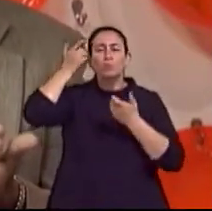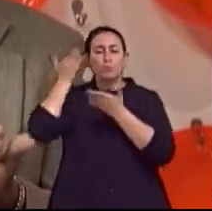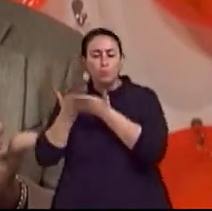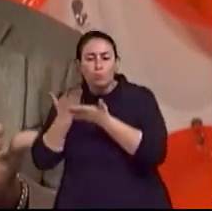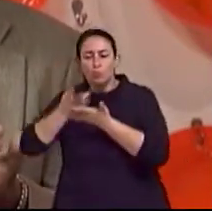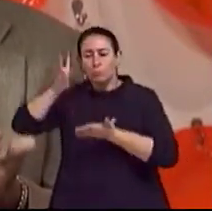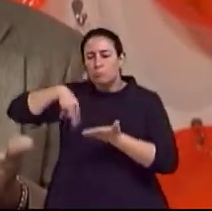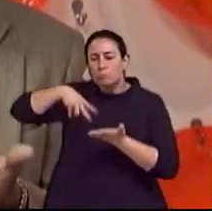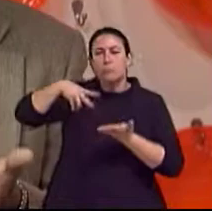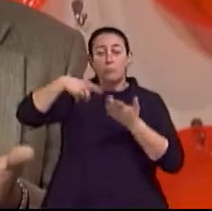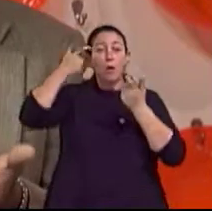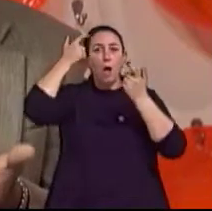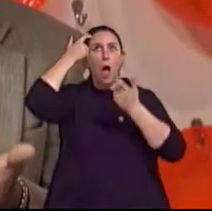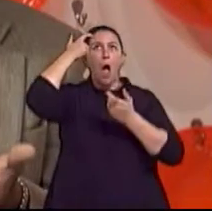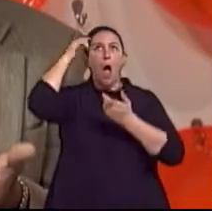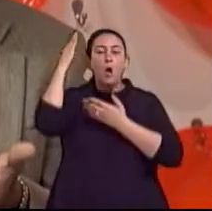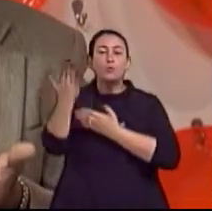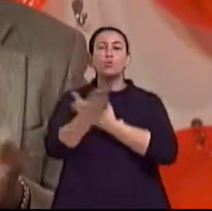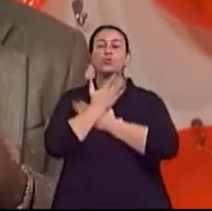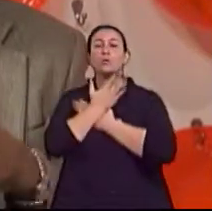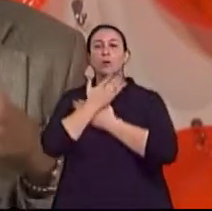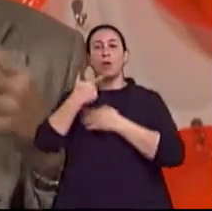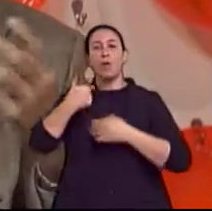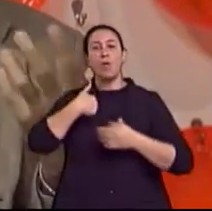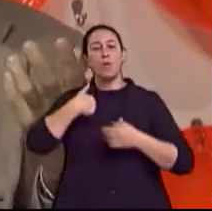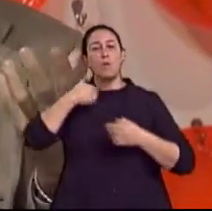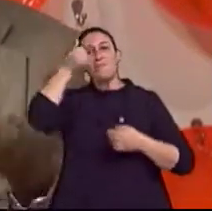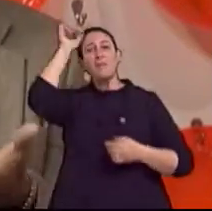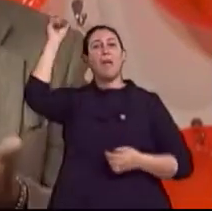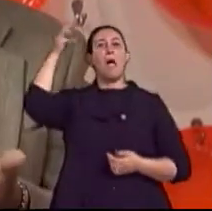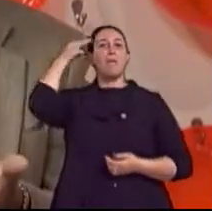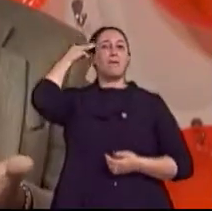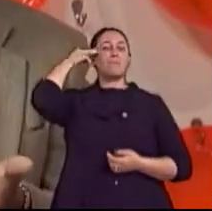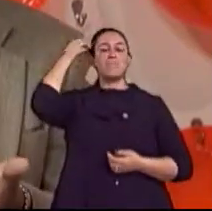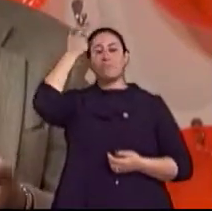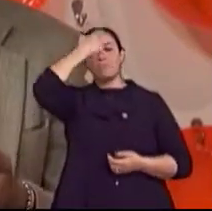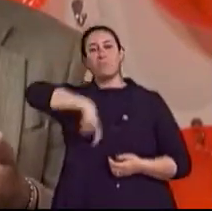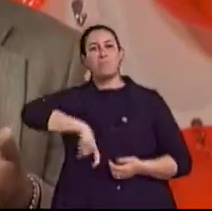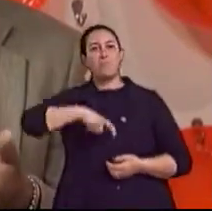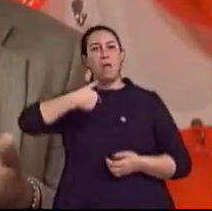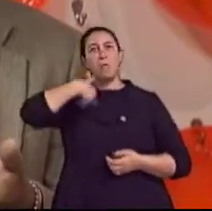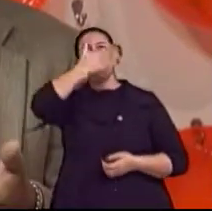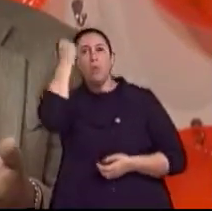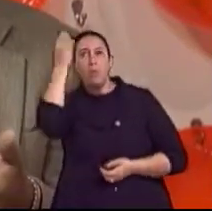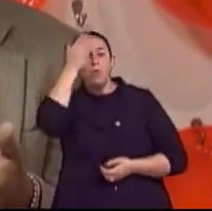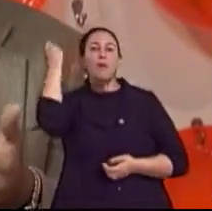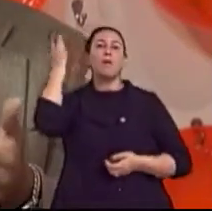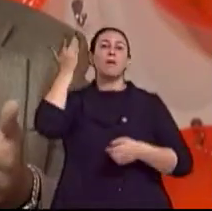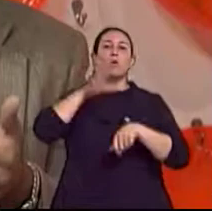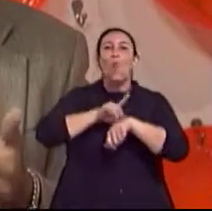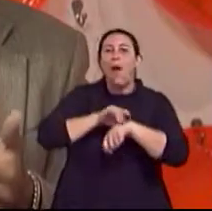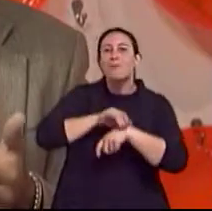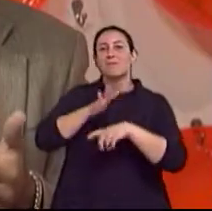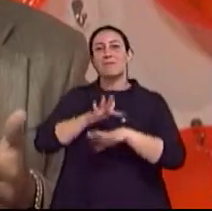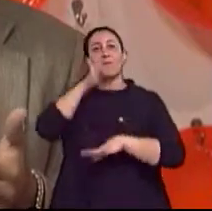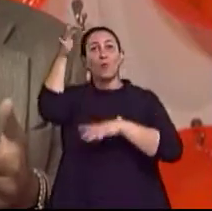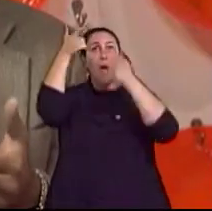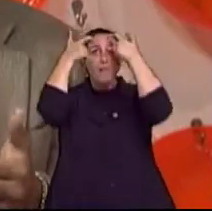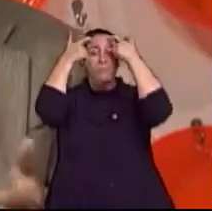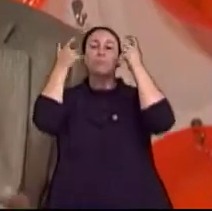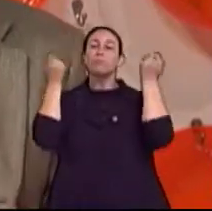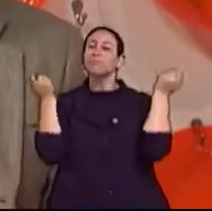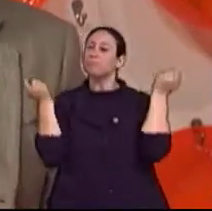manifestar um processo demencial. Eu tenho neurônio sobrando, então a doença precisa estar mais avançada para que